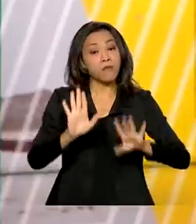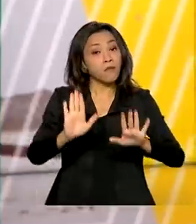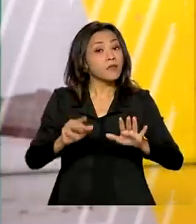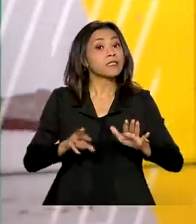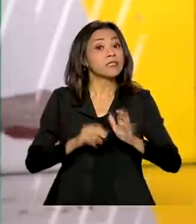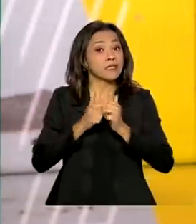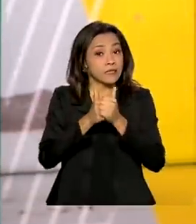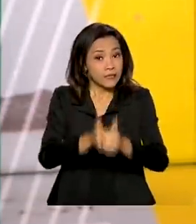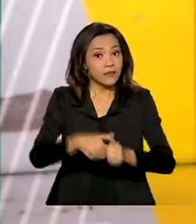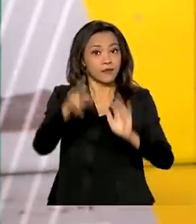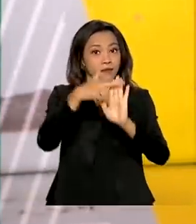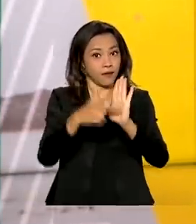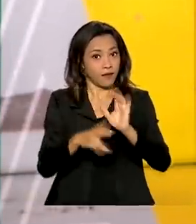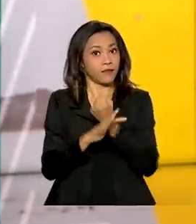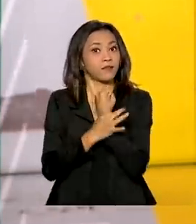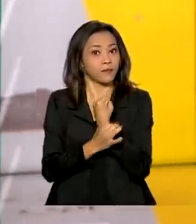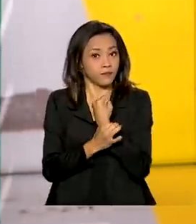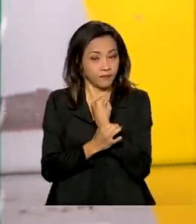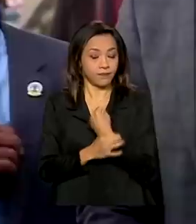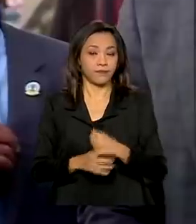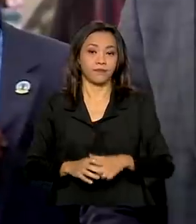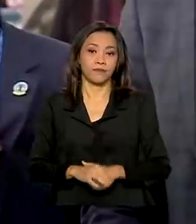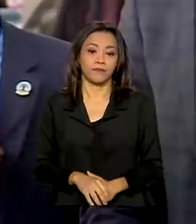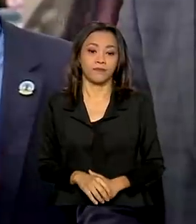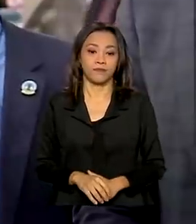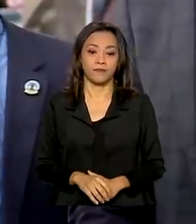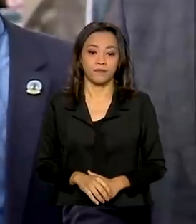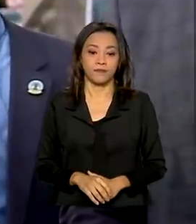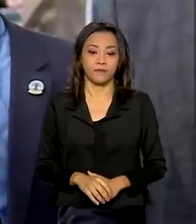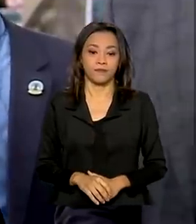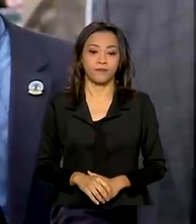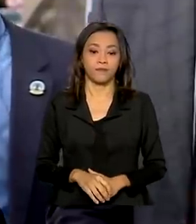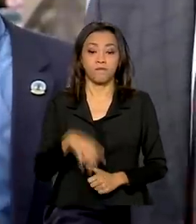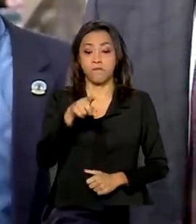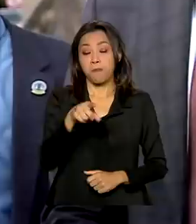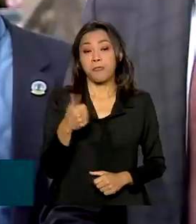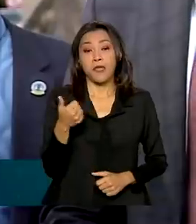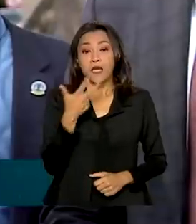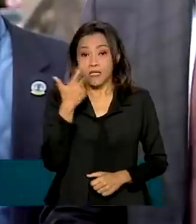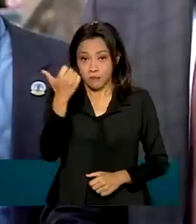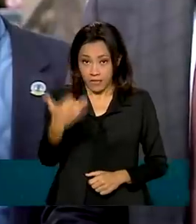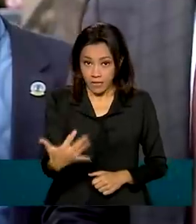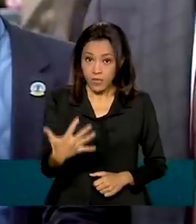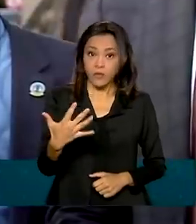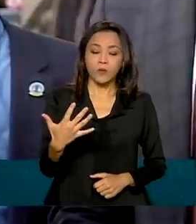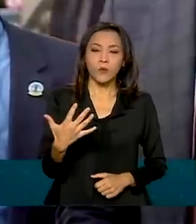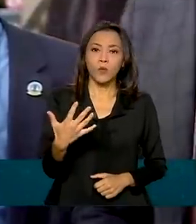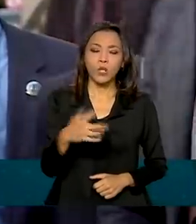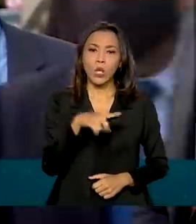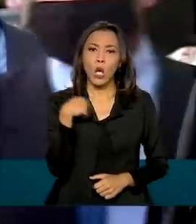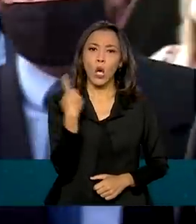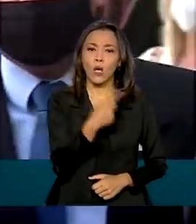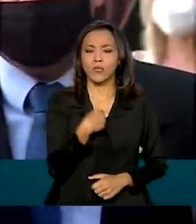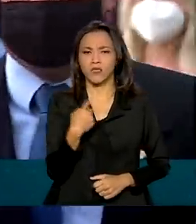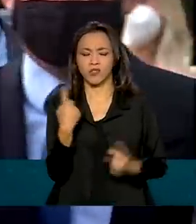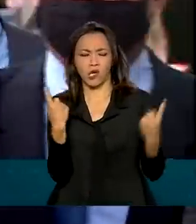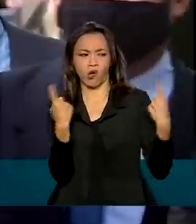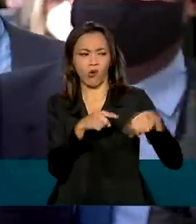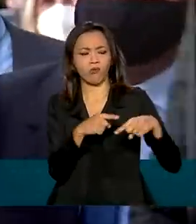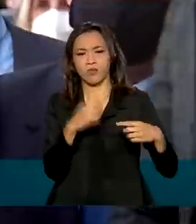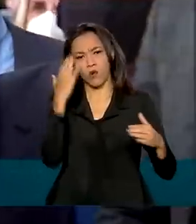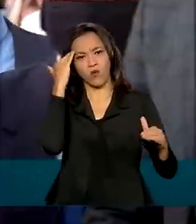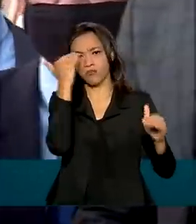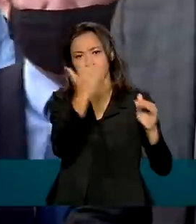protocolos de segurança contra a Covid. Não tinha porquê termos qualquer posição contrária